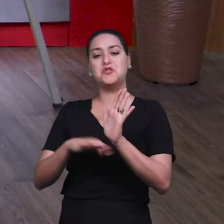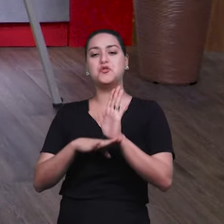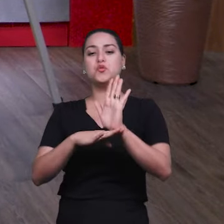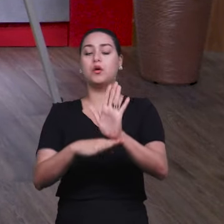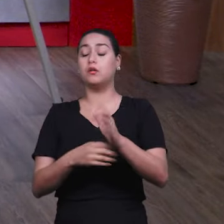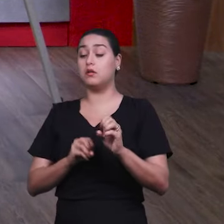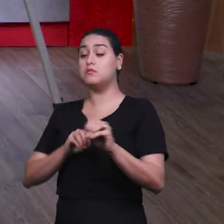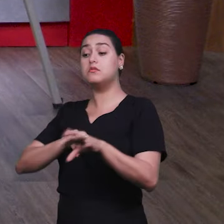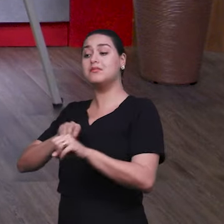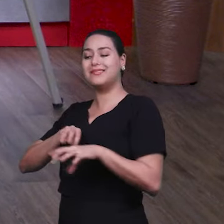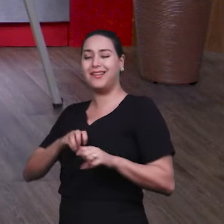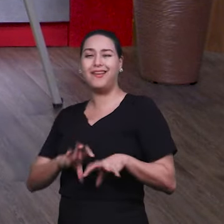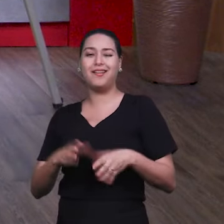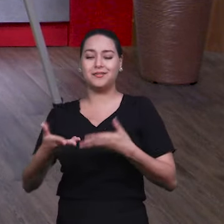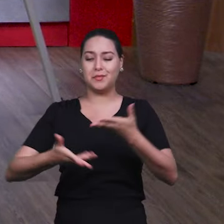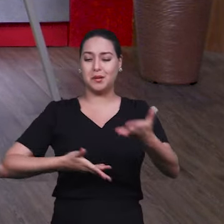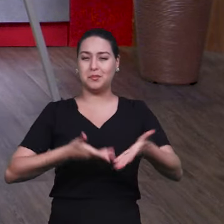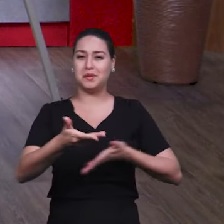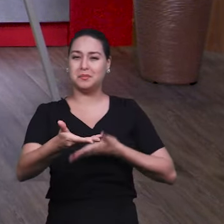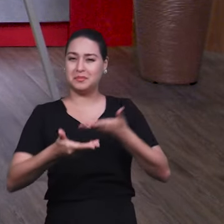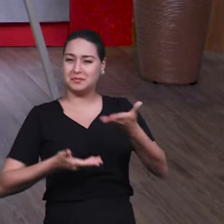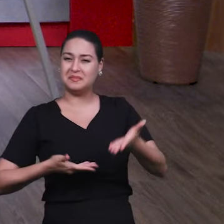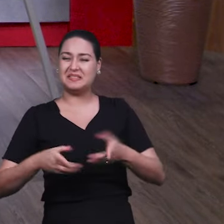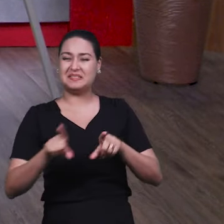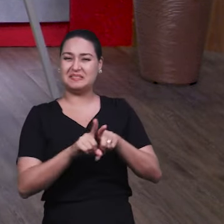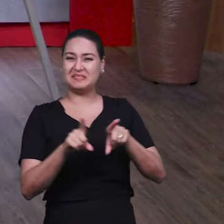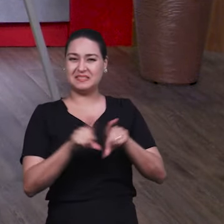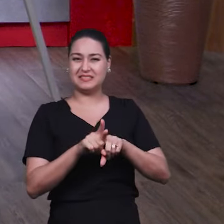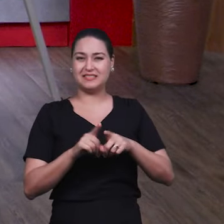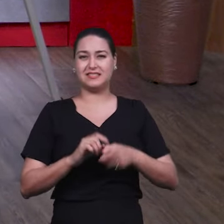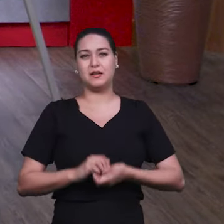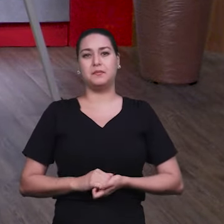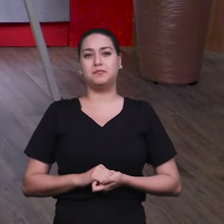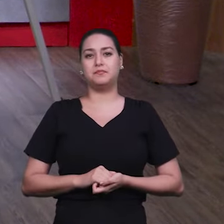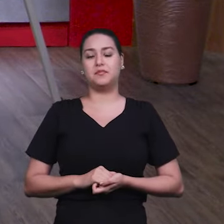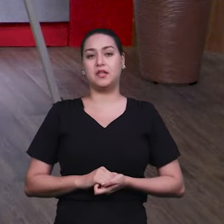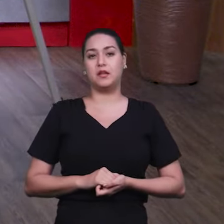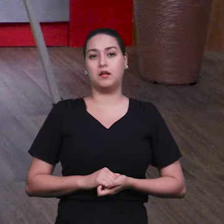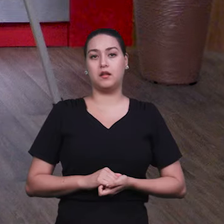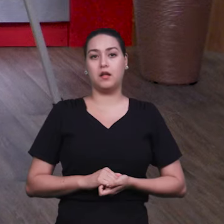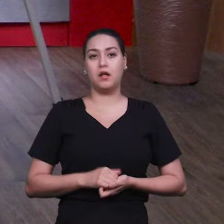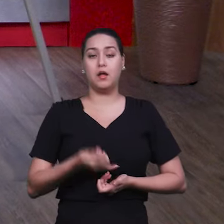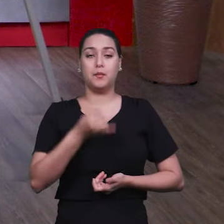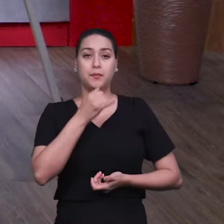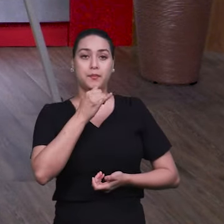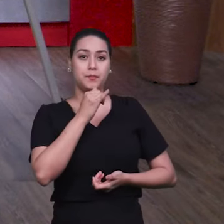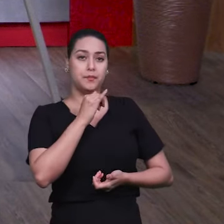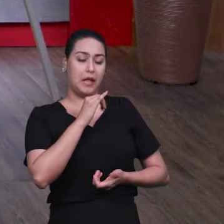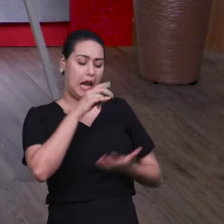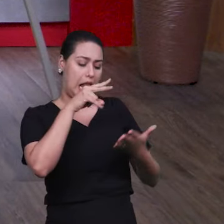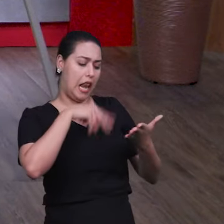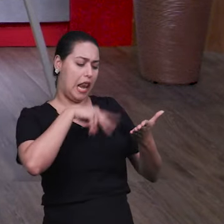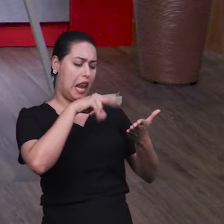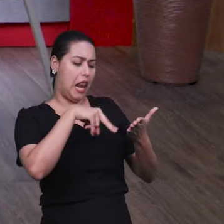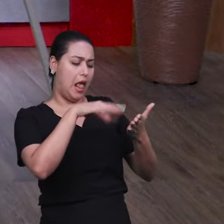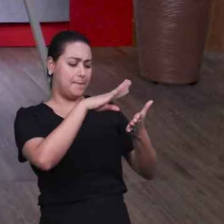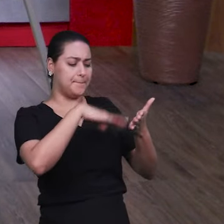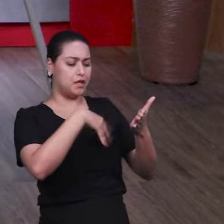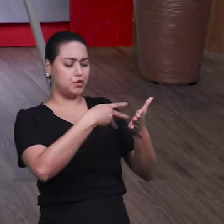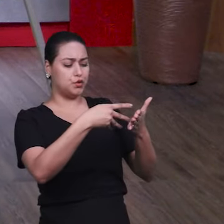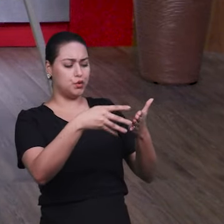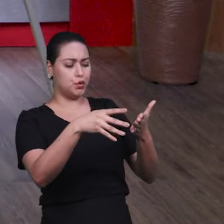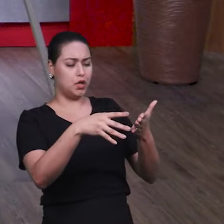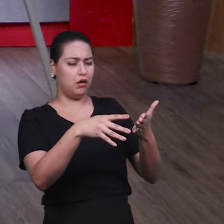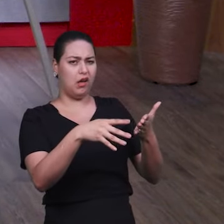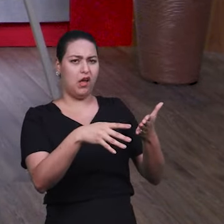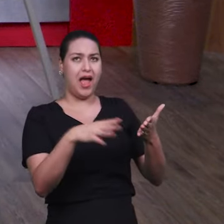início de carreira. Porque ler partitura, Marcos, ele é... O nosso ouvinte também, não é de